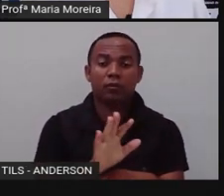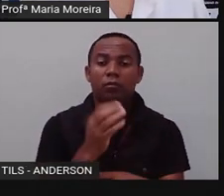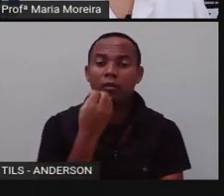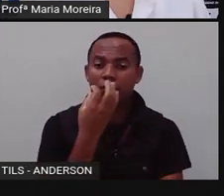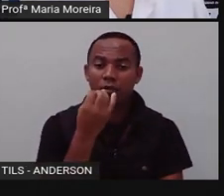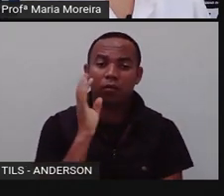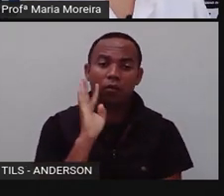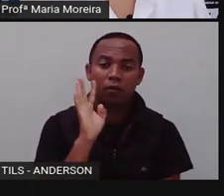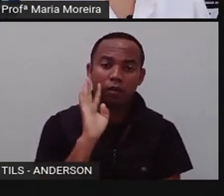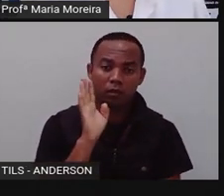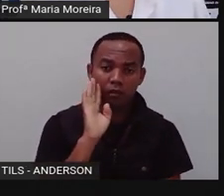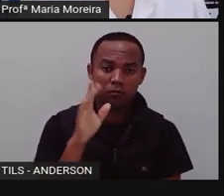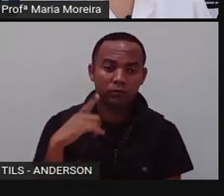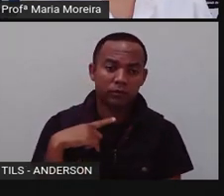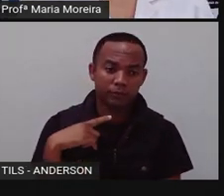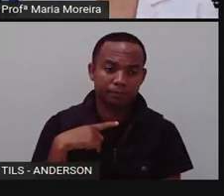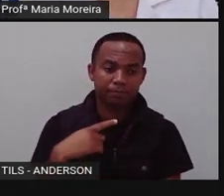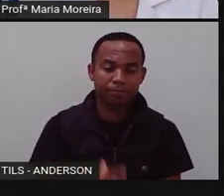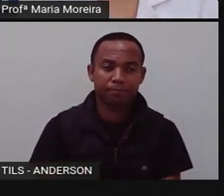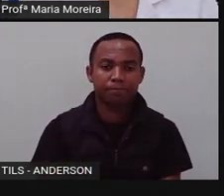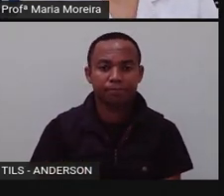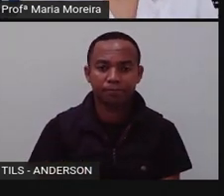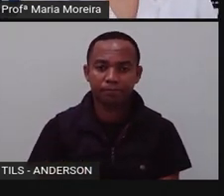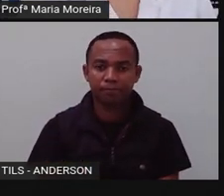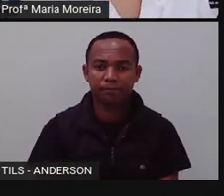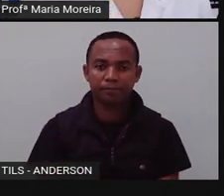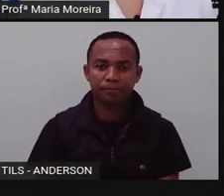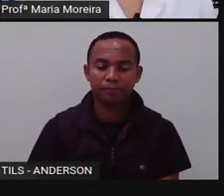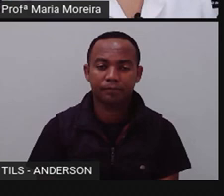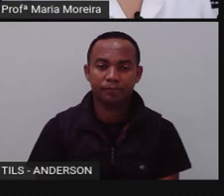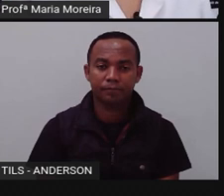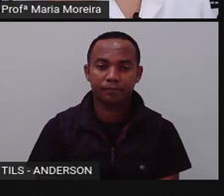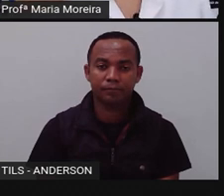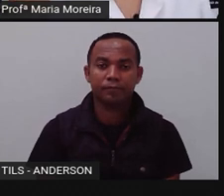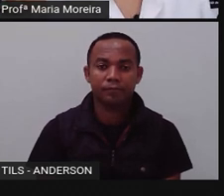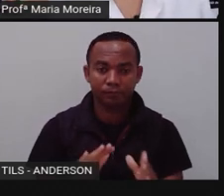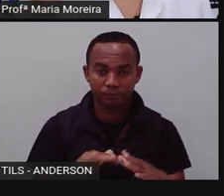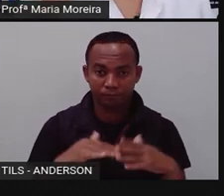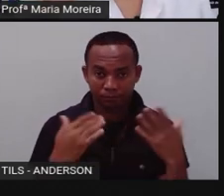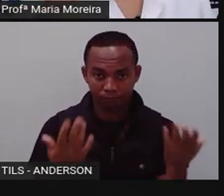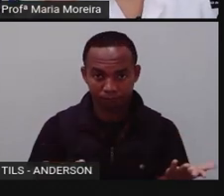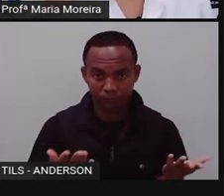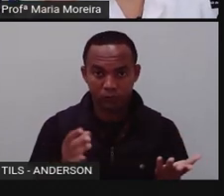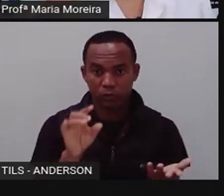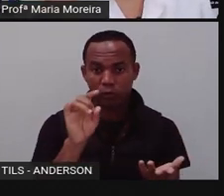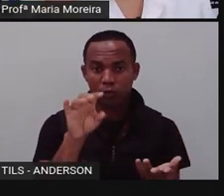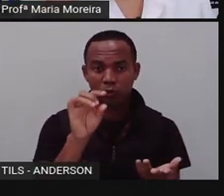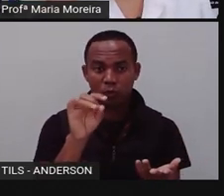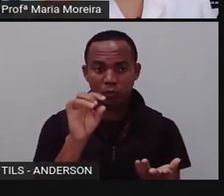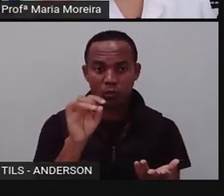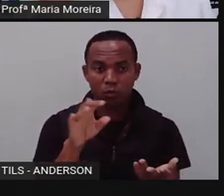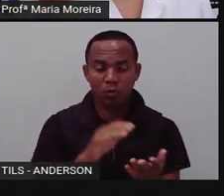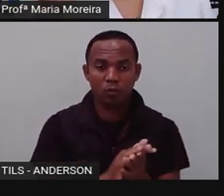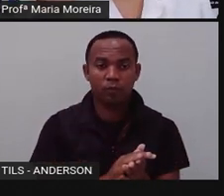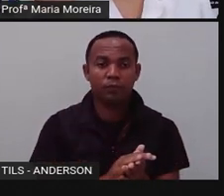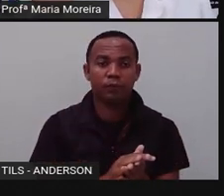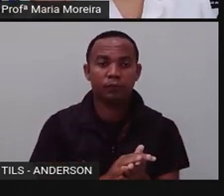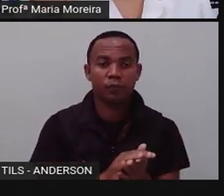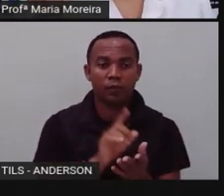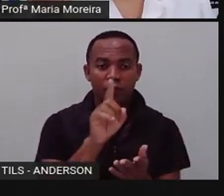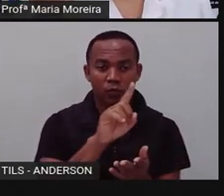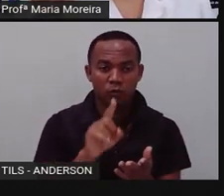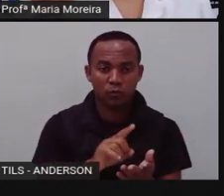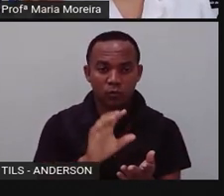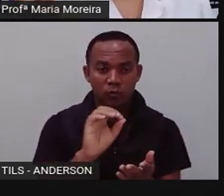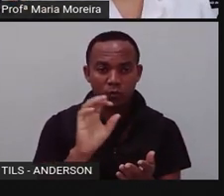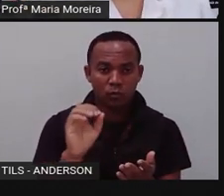Assistam, manda agascar. Tá? Bom, e aí não é só os zoológicos, não. A tem